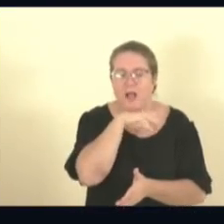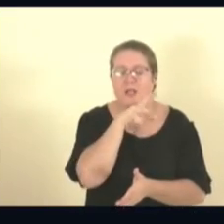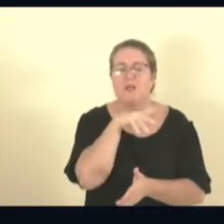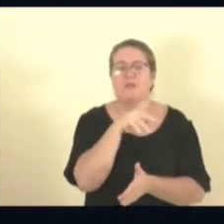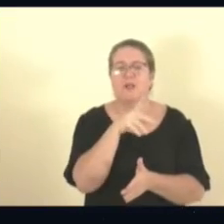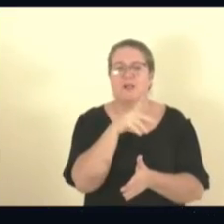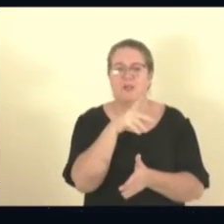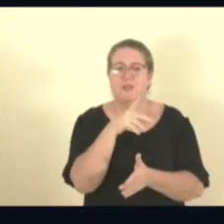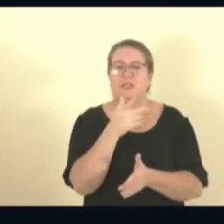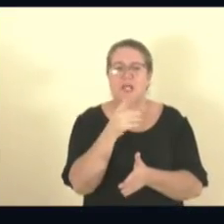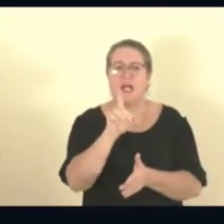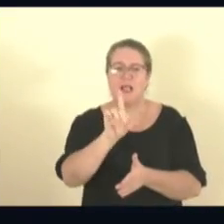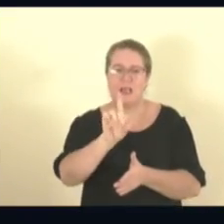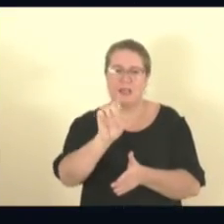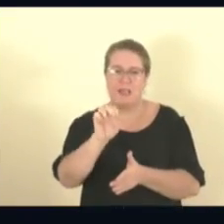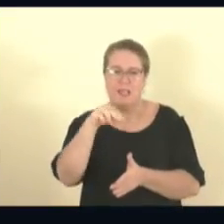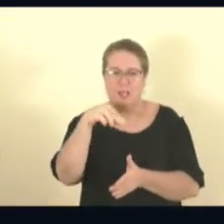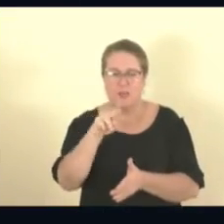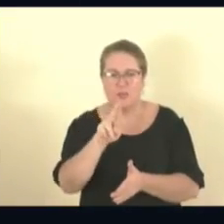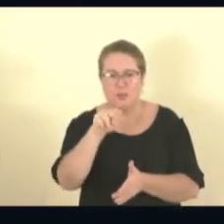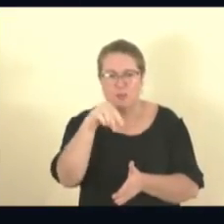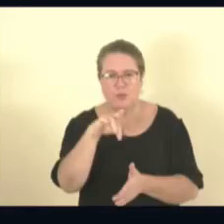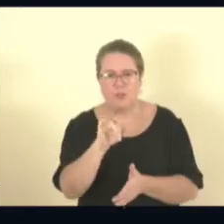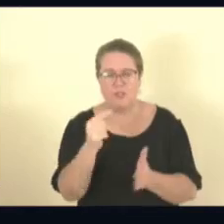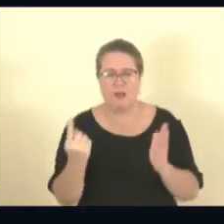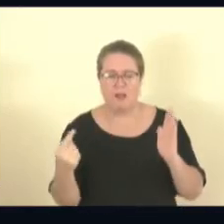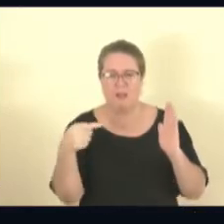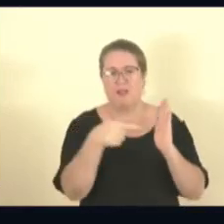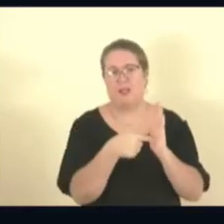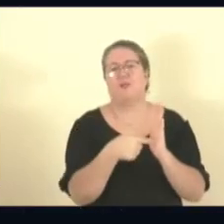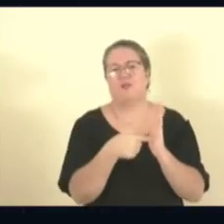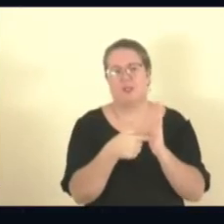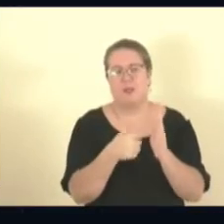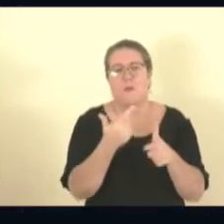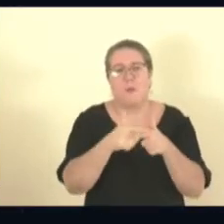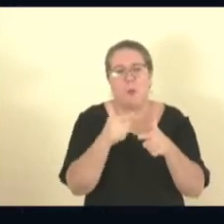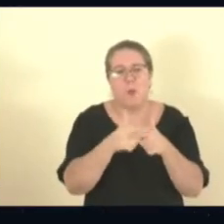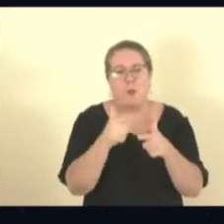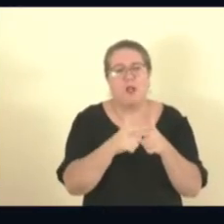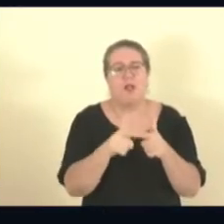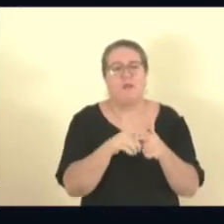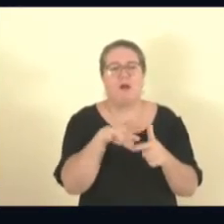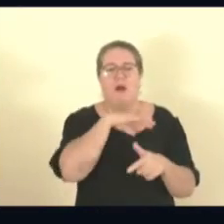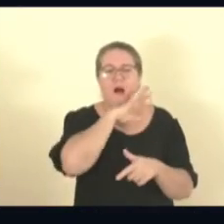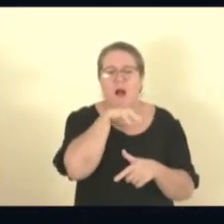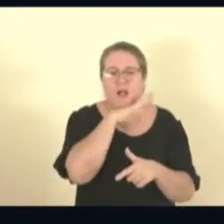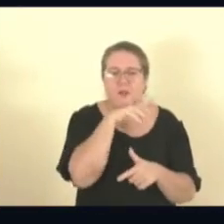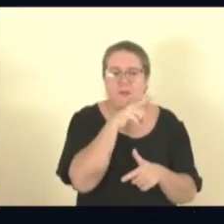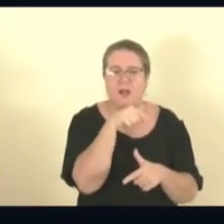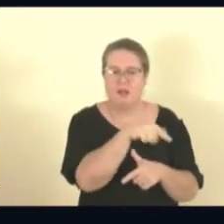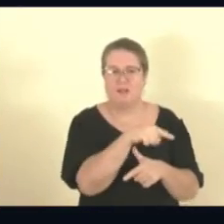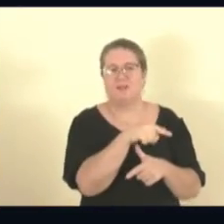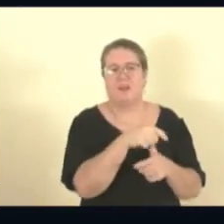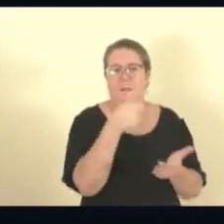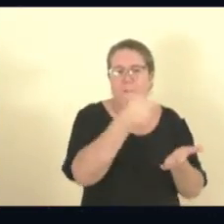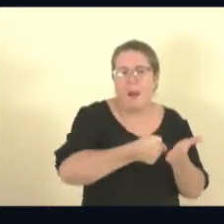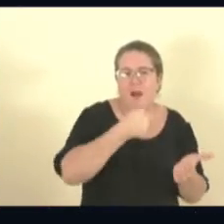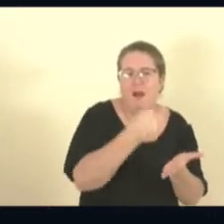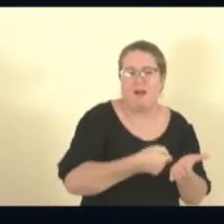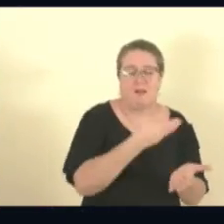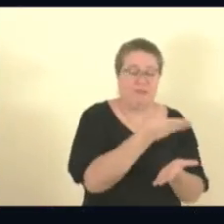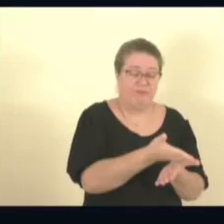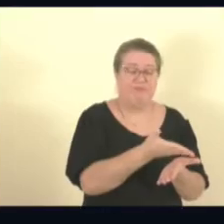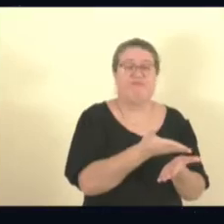maus-tratos. Nós identificamos que não há maus-tratos de animais aqui. Nós estamos fazendo esse trabalho. Alguns animais vão ser